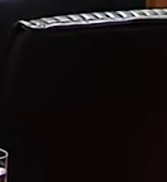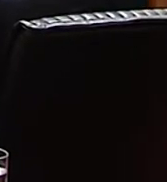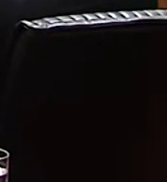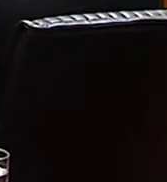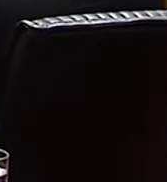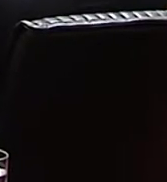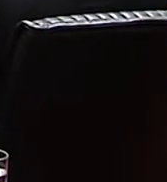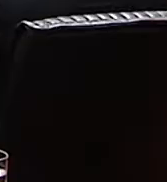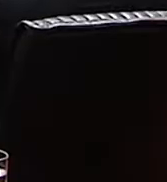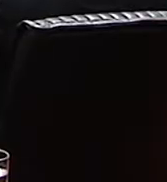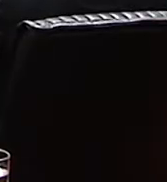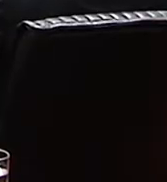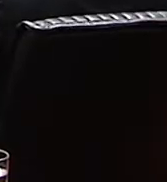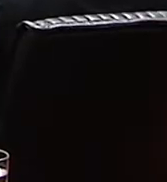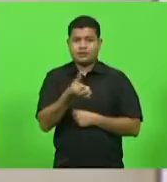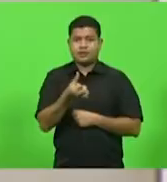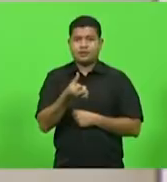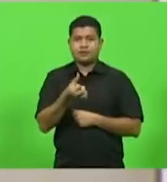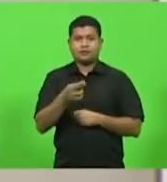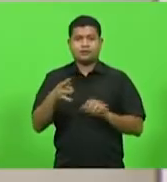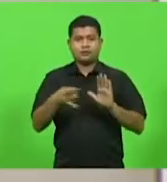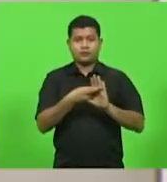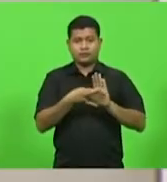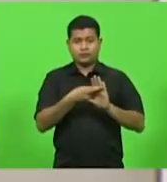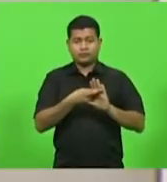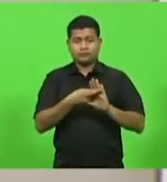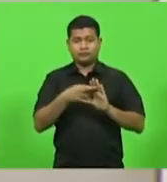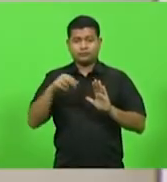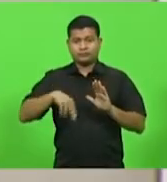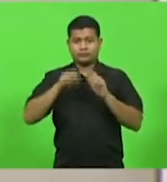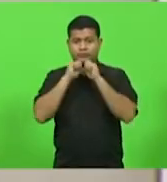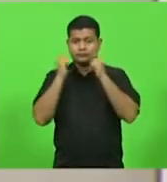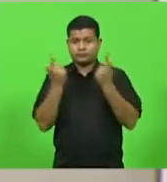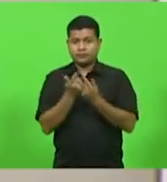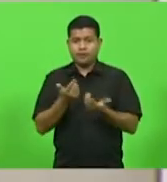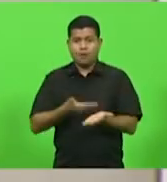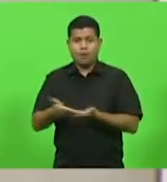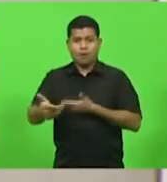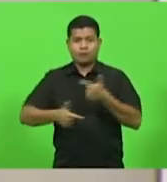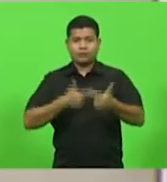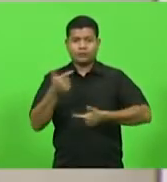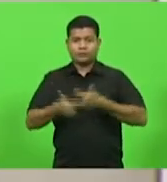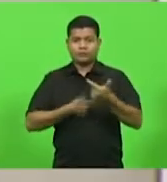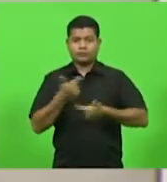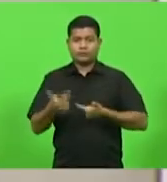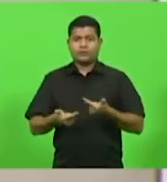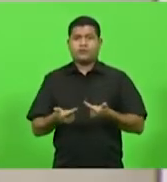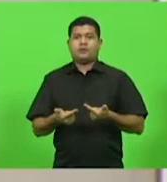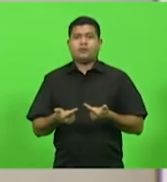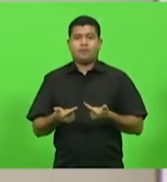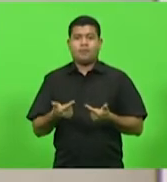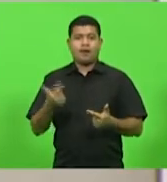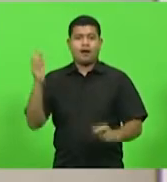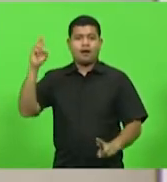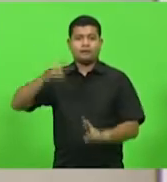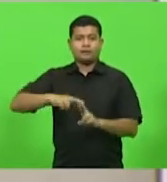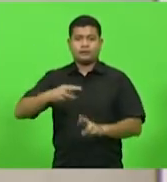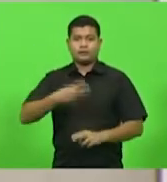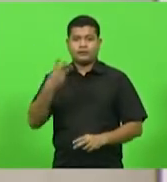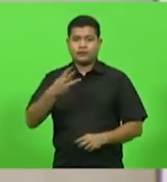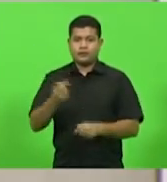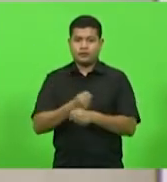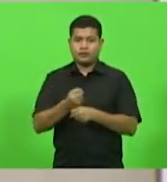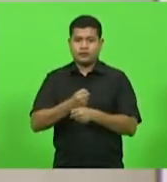realização da sessão especial. Eu declaro solenemente abertos os trabalhos legislativos referentes à terceira sessão